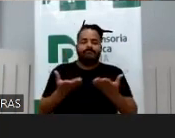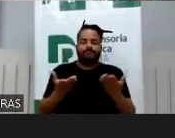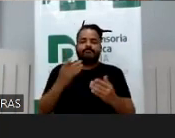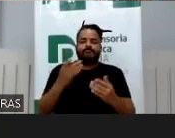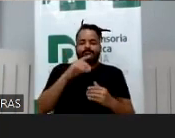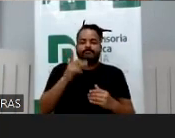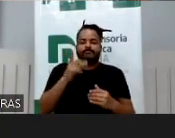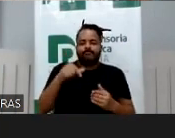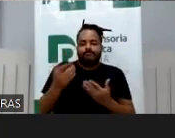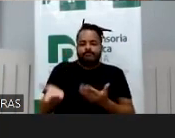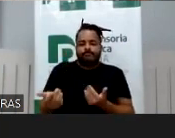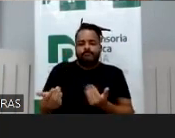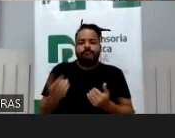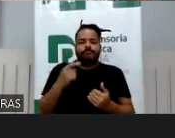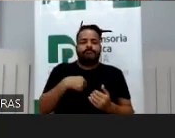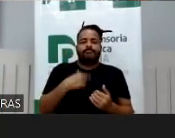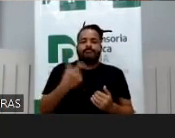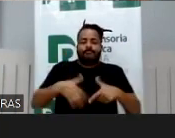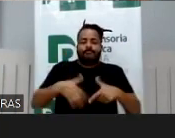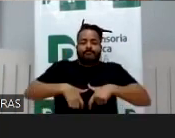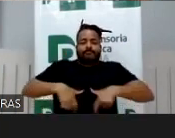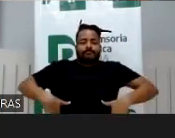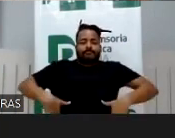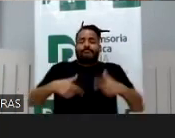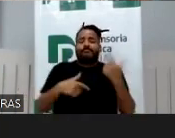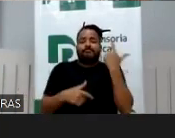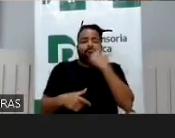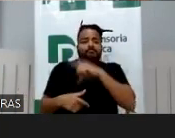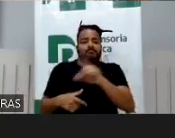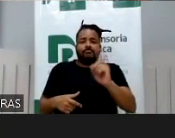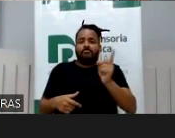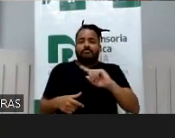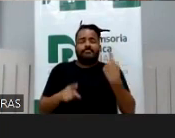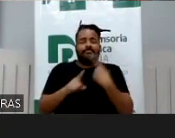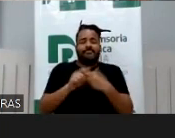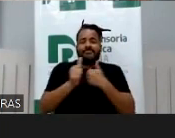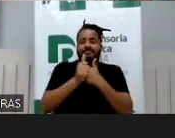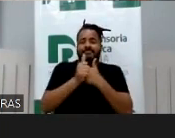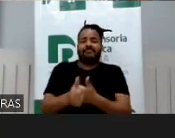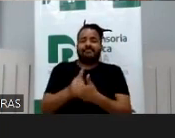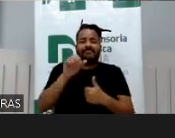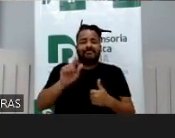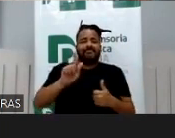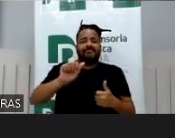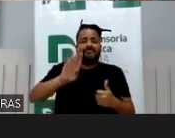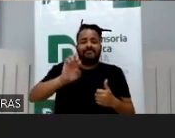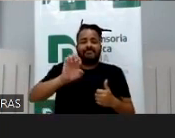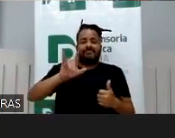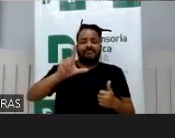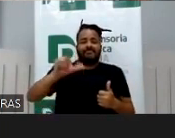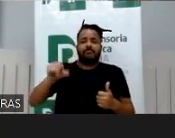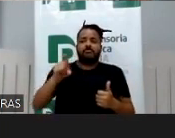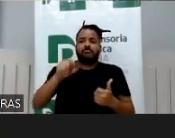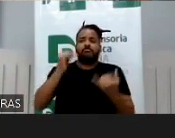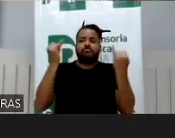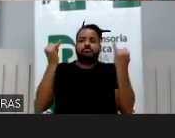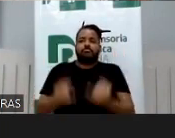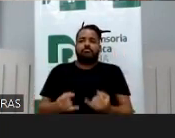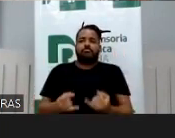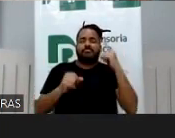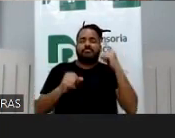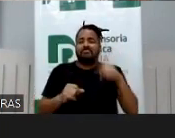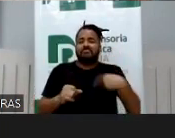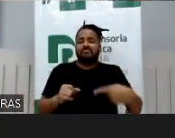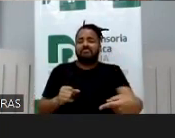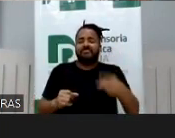relatou que ela não conseguia lidar com a barriga dela porque ela era seguidora da Gabriela Pugliese e quando ela via todos os